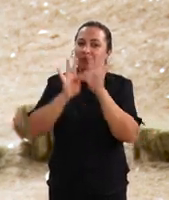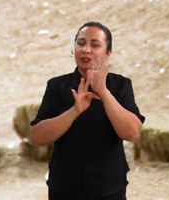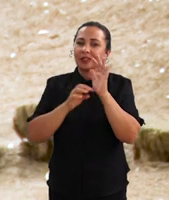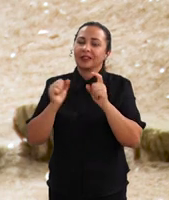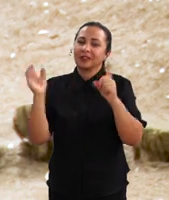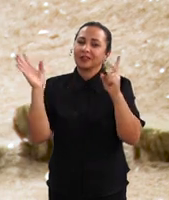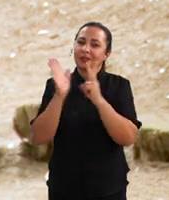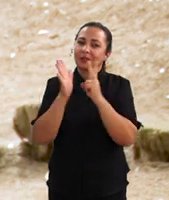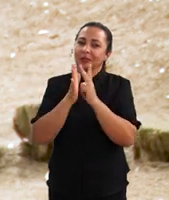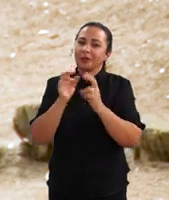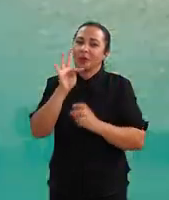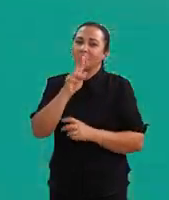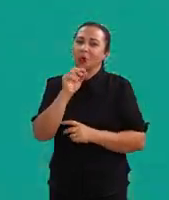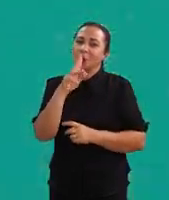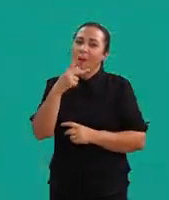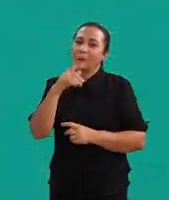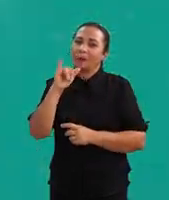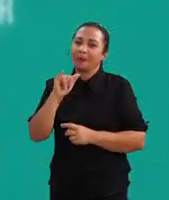descendente do tupi.